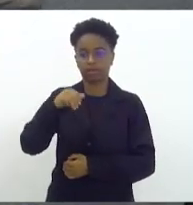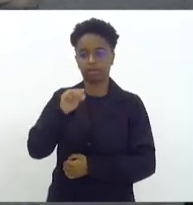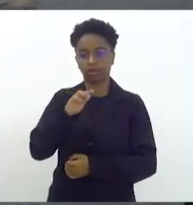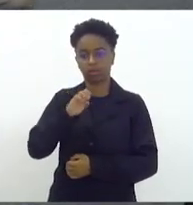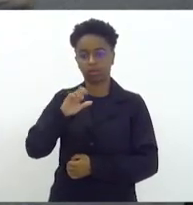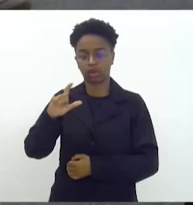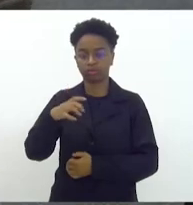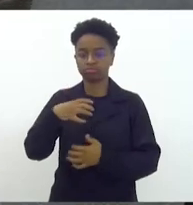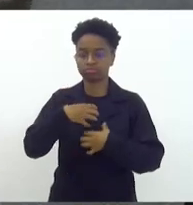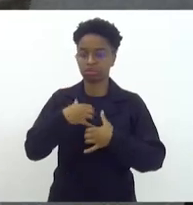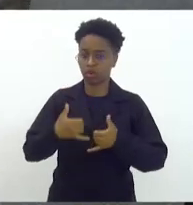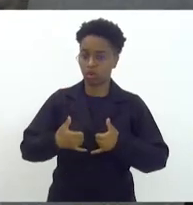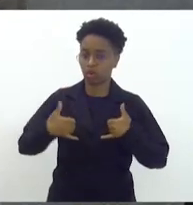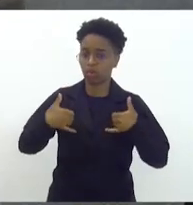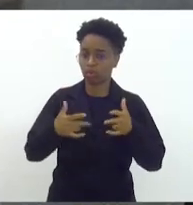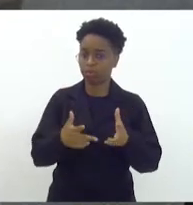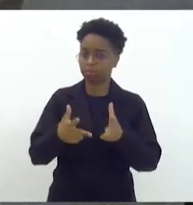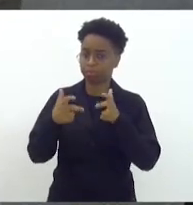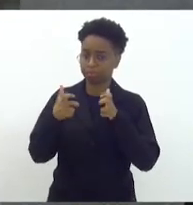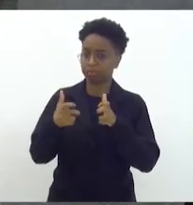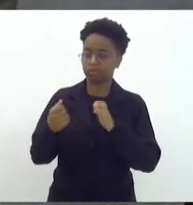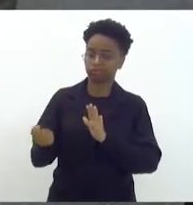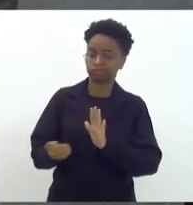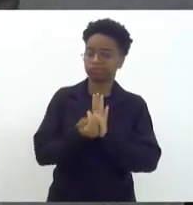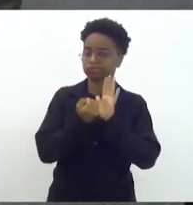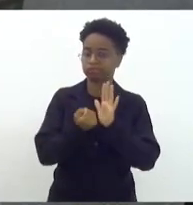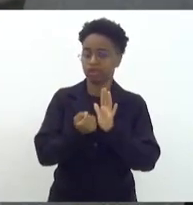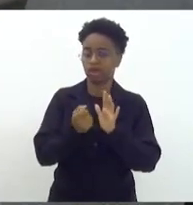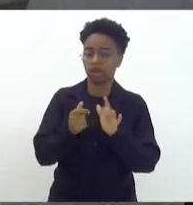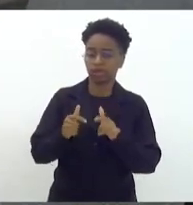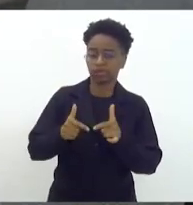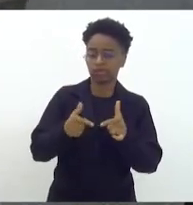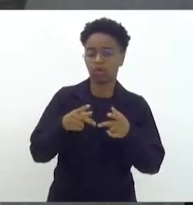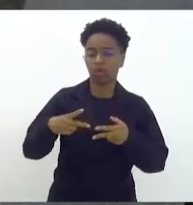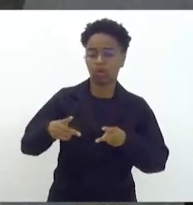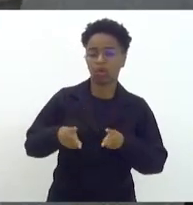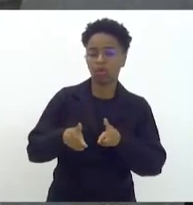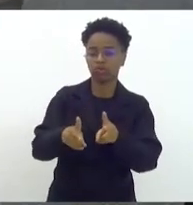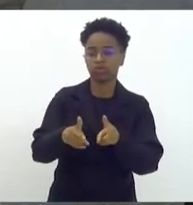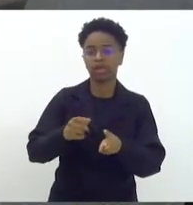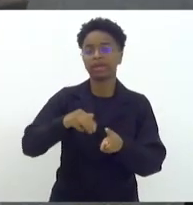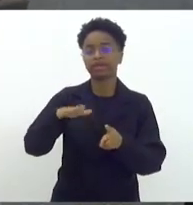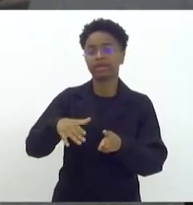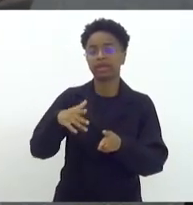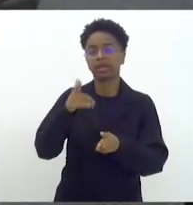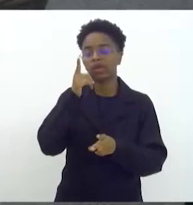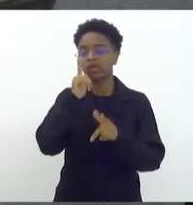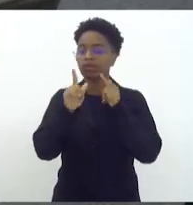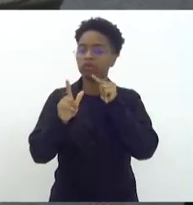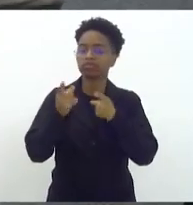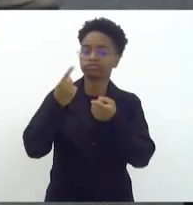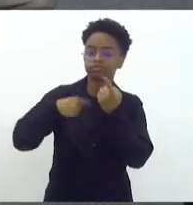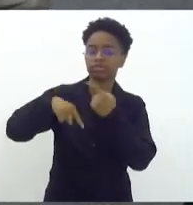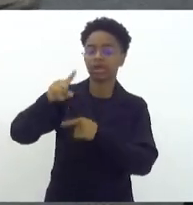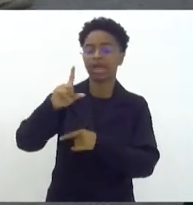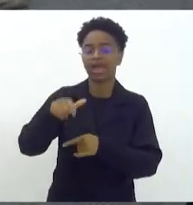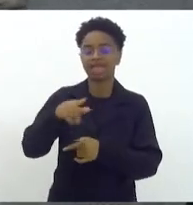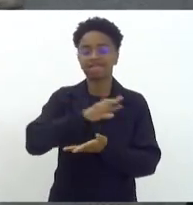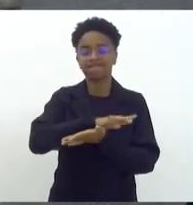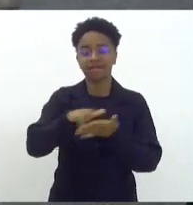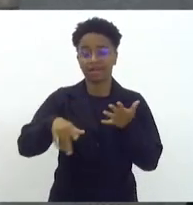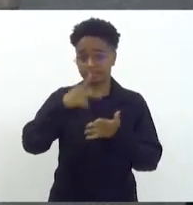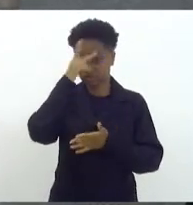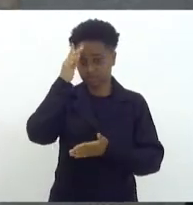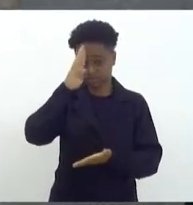orgulho de ver seu legado em boas mãos. Quem ganha com isso são milhares de fiéis arrebatados pelo poder